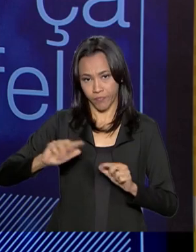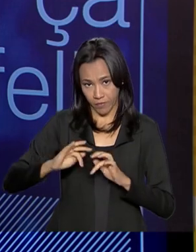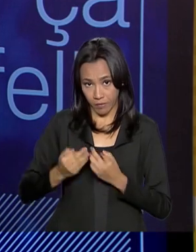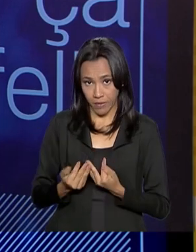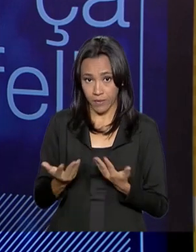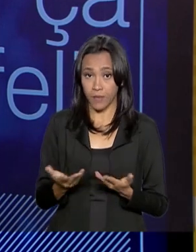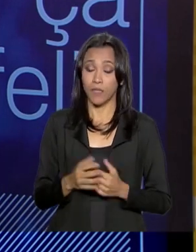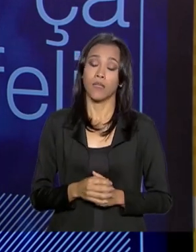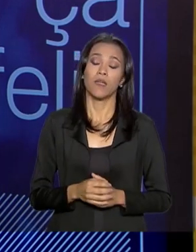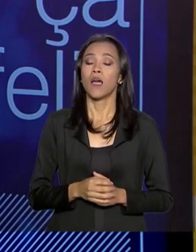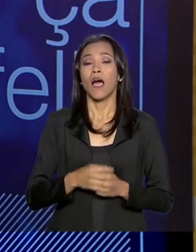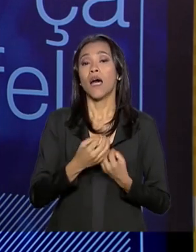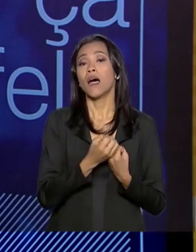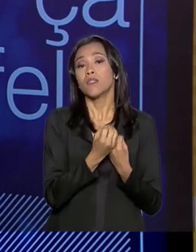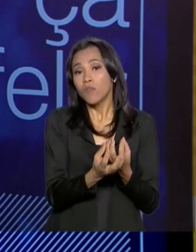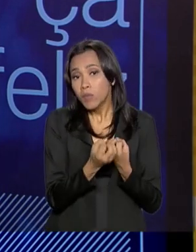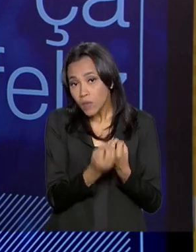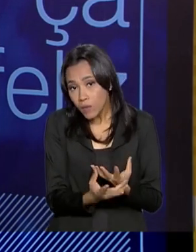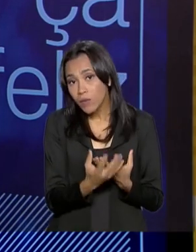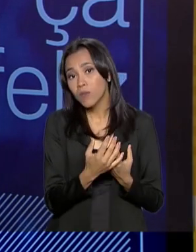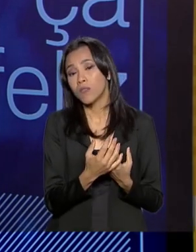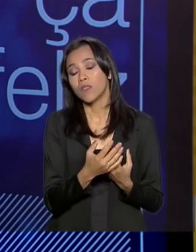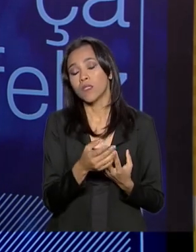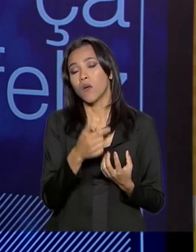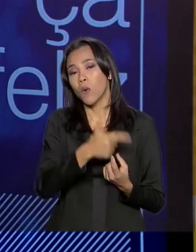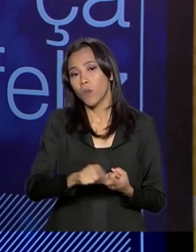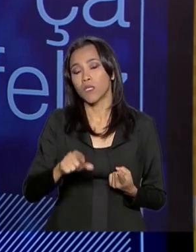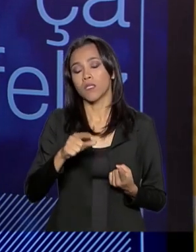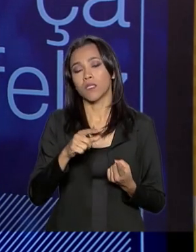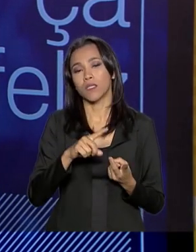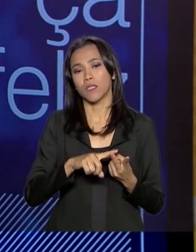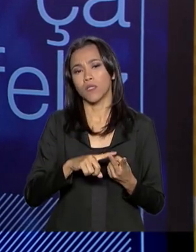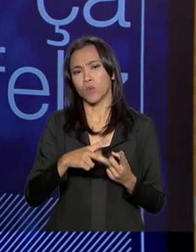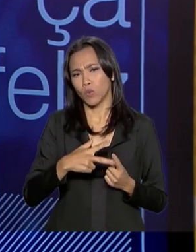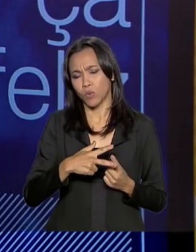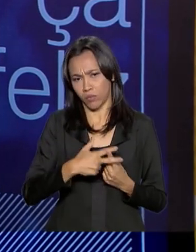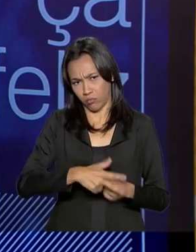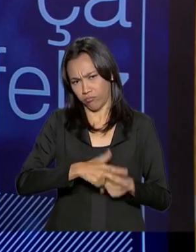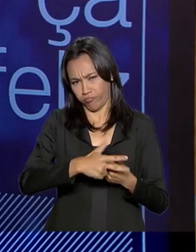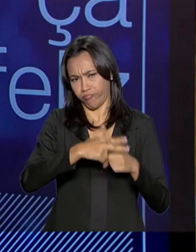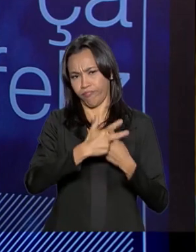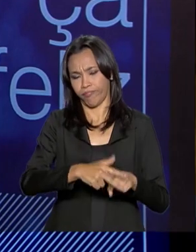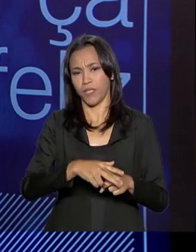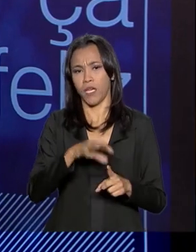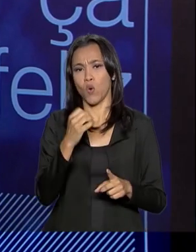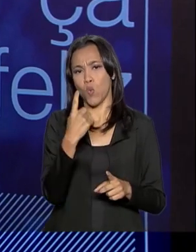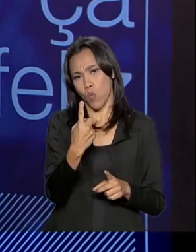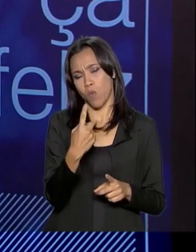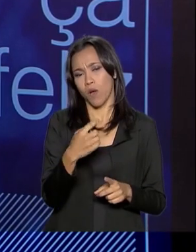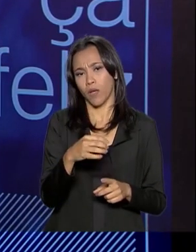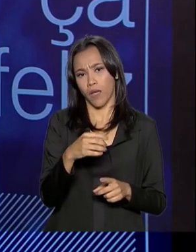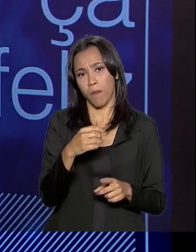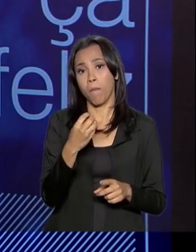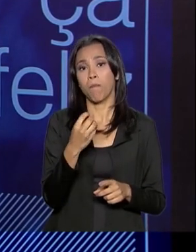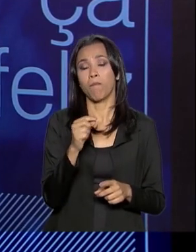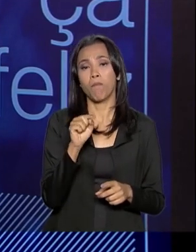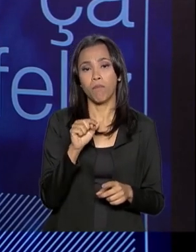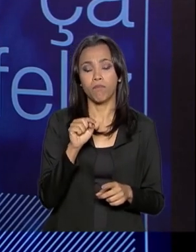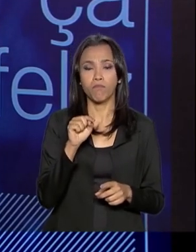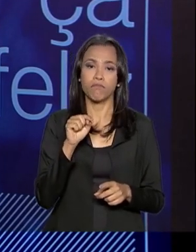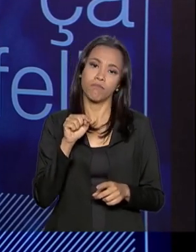posteriormente, e dados aí agora com esses 8,3%, que equivale até